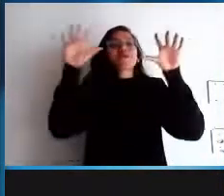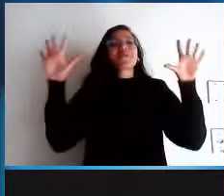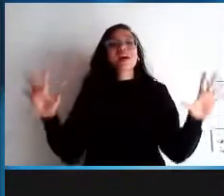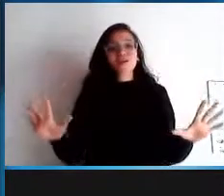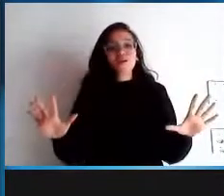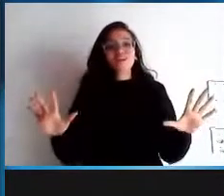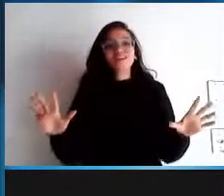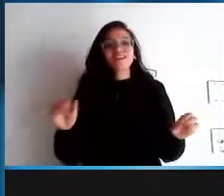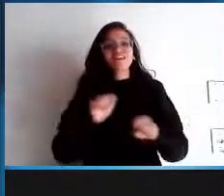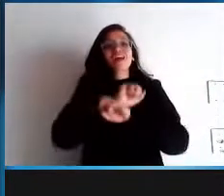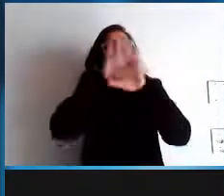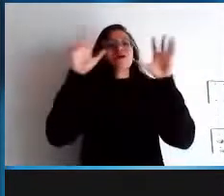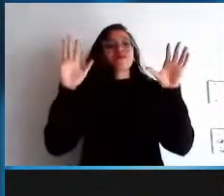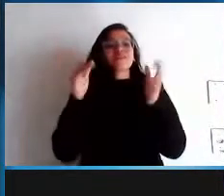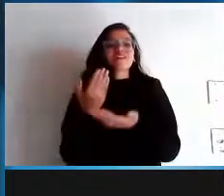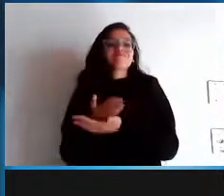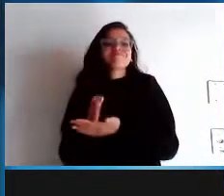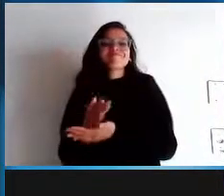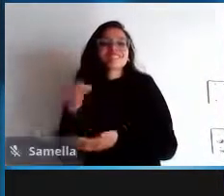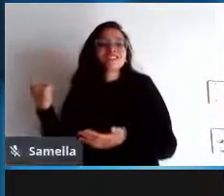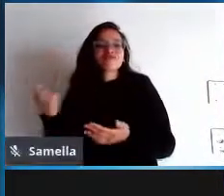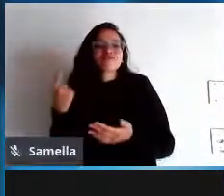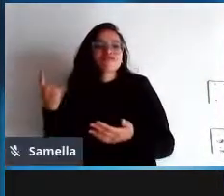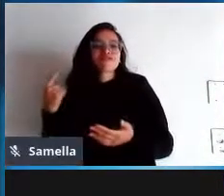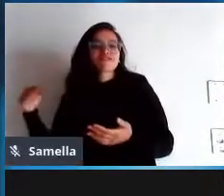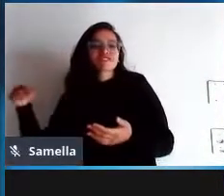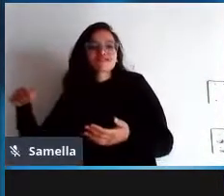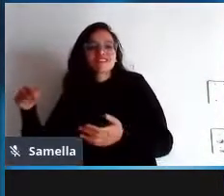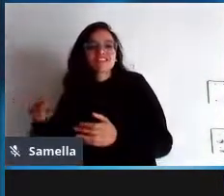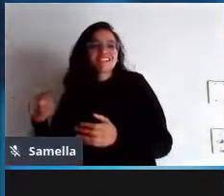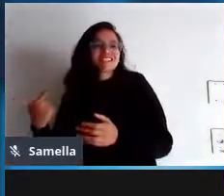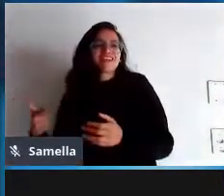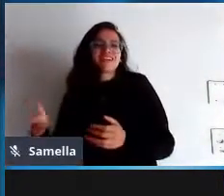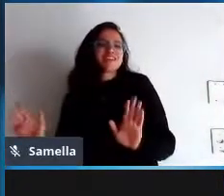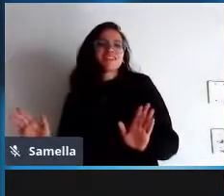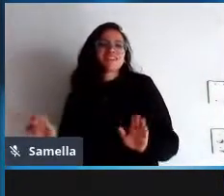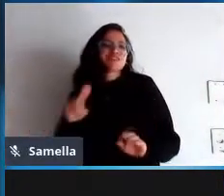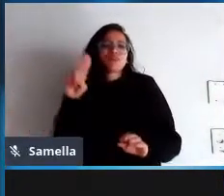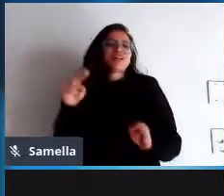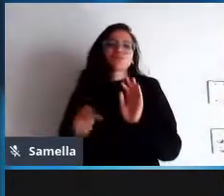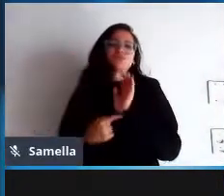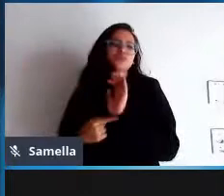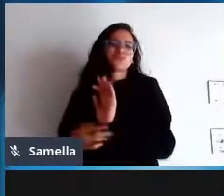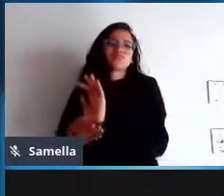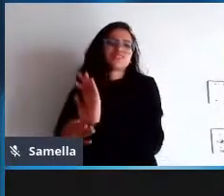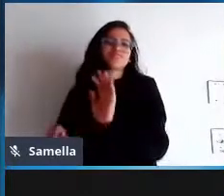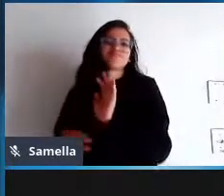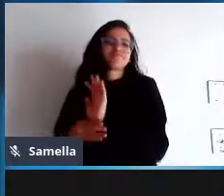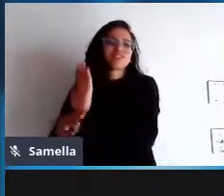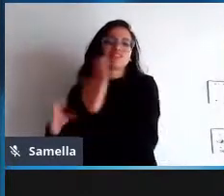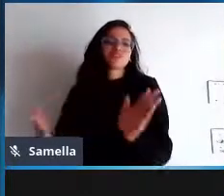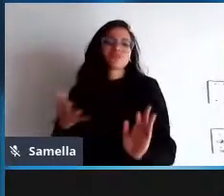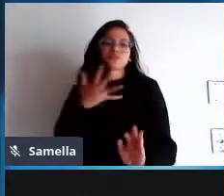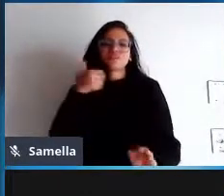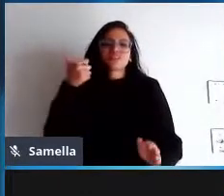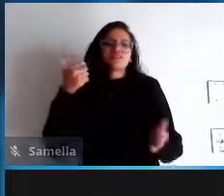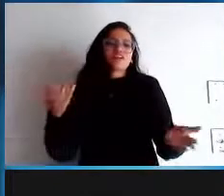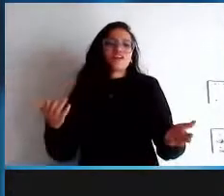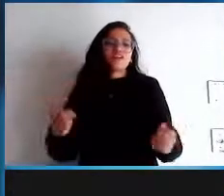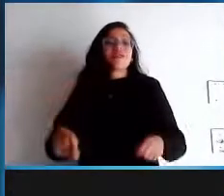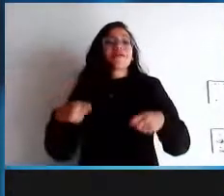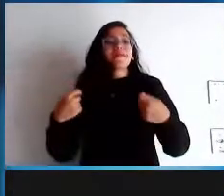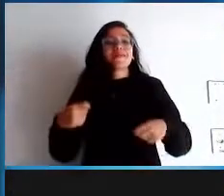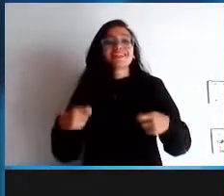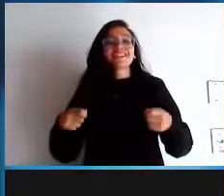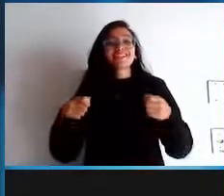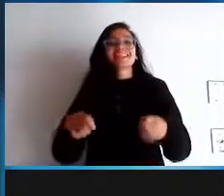o código sozinho não resolve nada tem que garantir liberdade tem que dizer porque esses valores são importantes tem